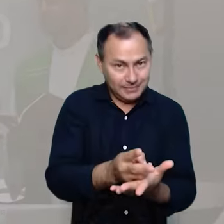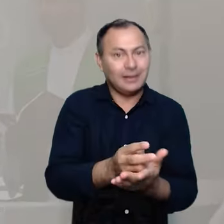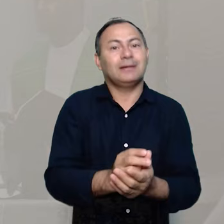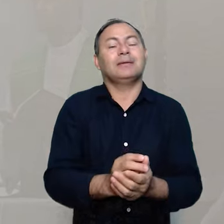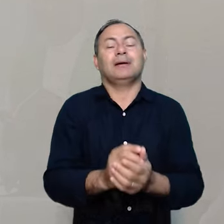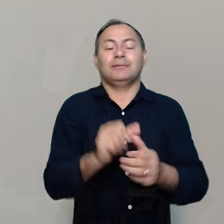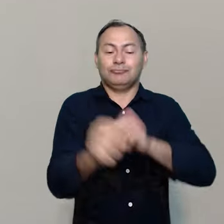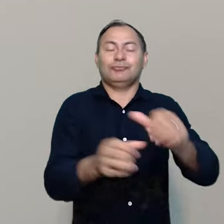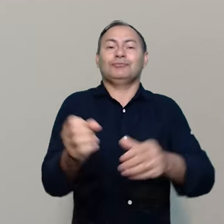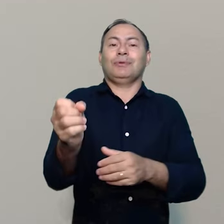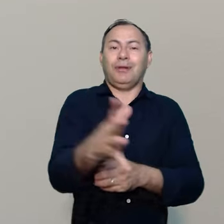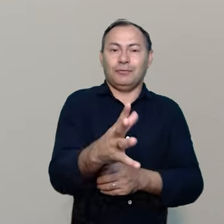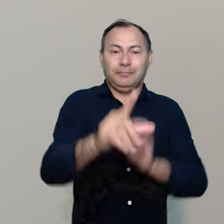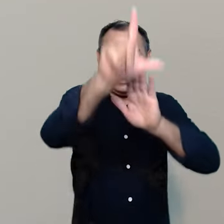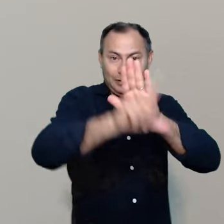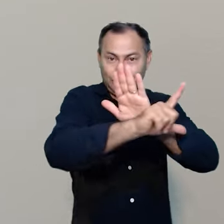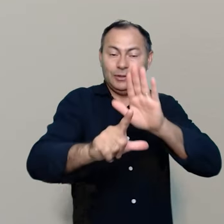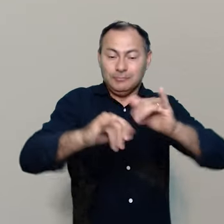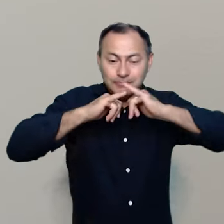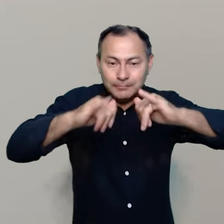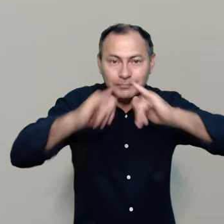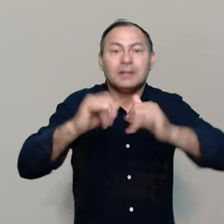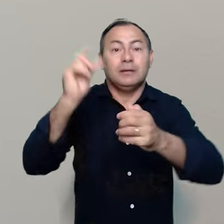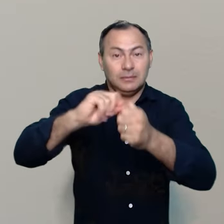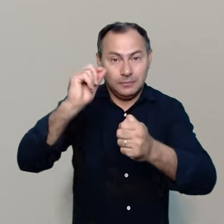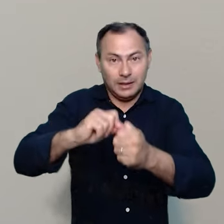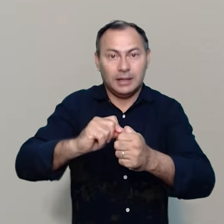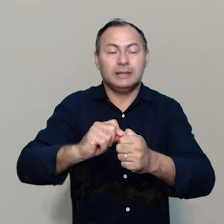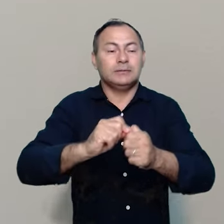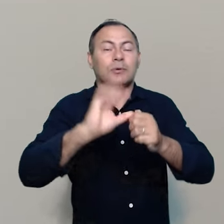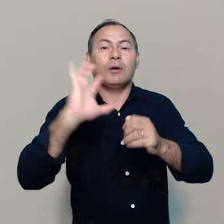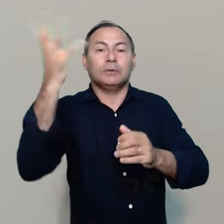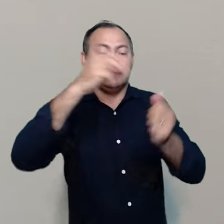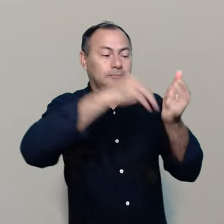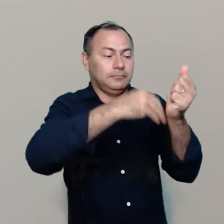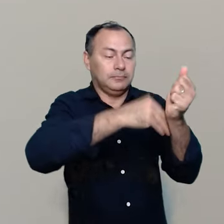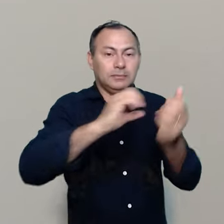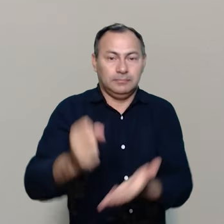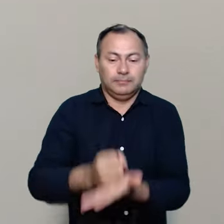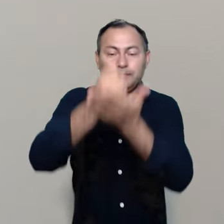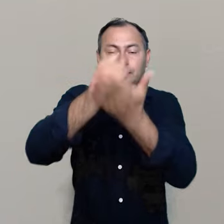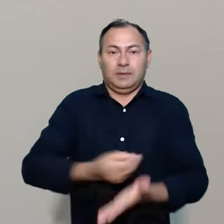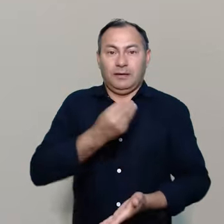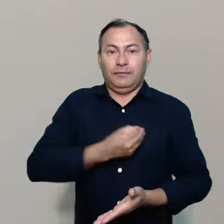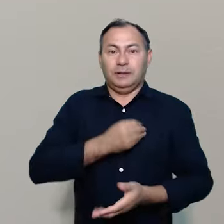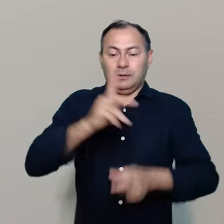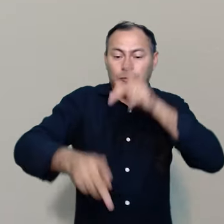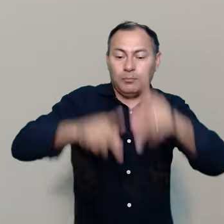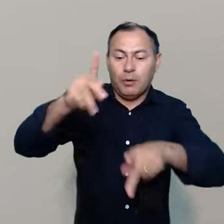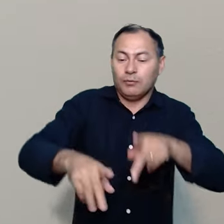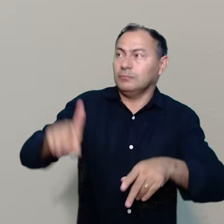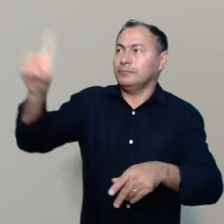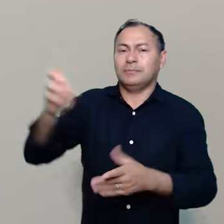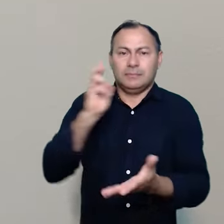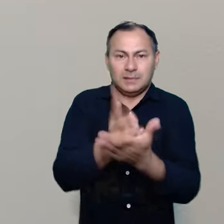atualiza-se. A liturgia proclama e realiza os mistérios da salvação na vida do povo de Deus.